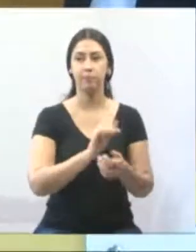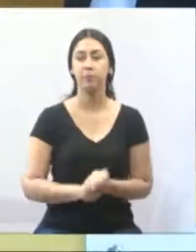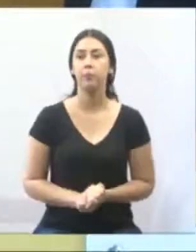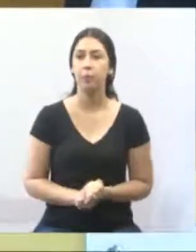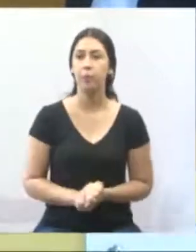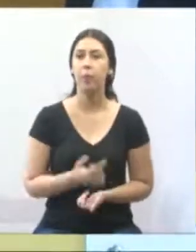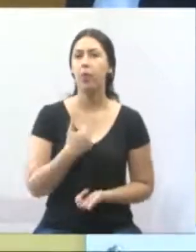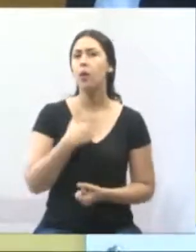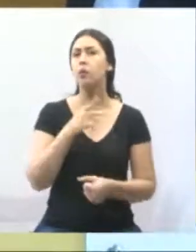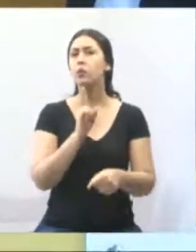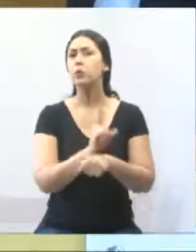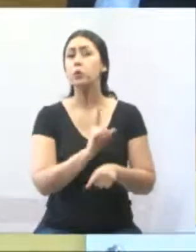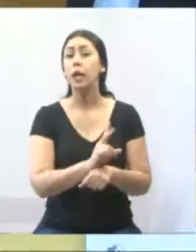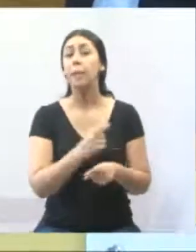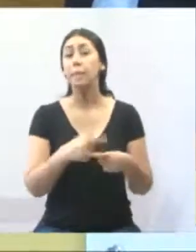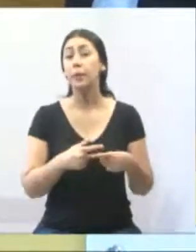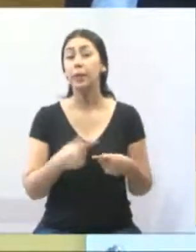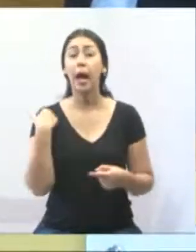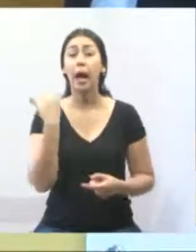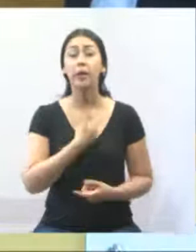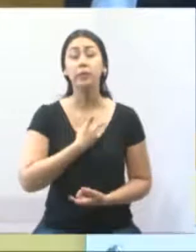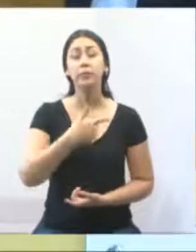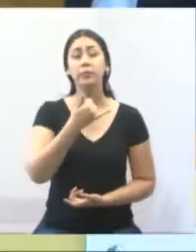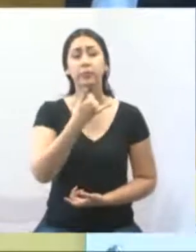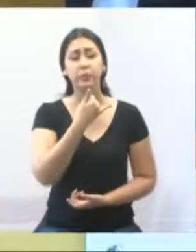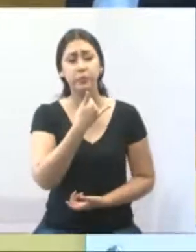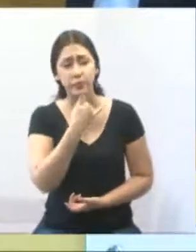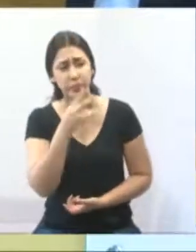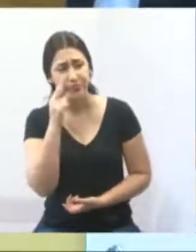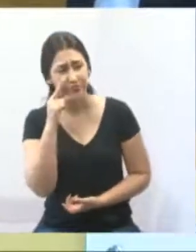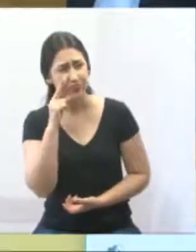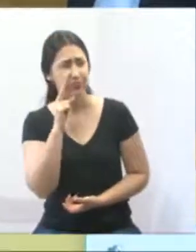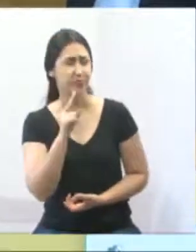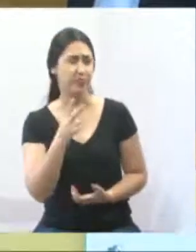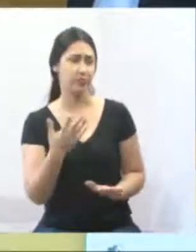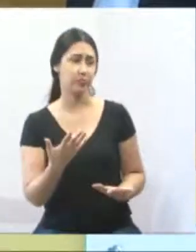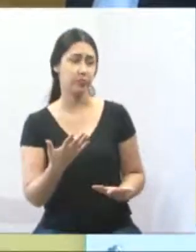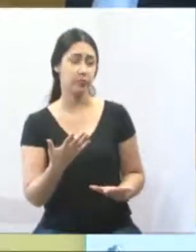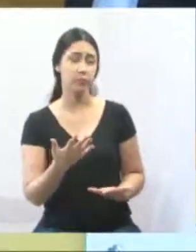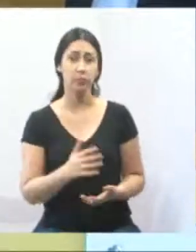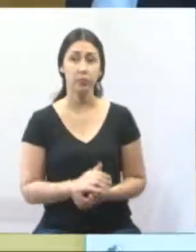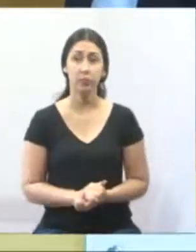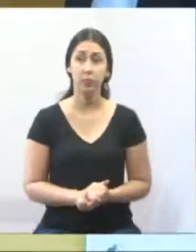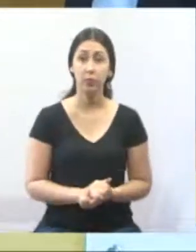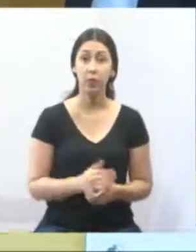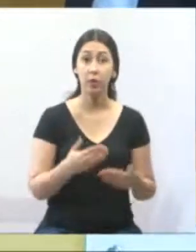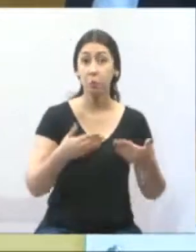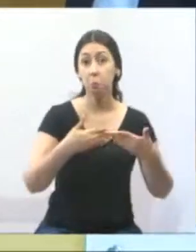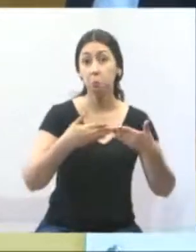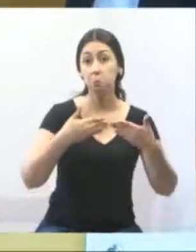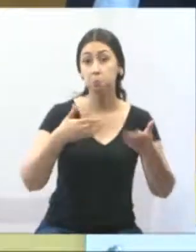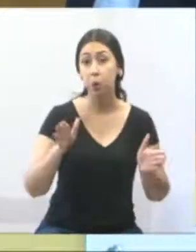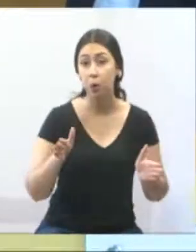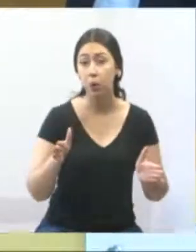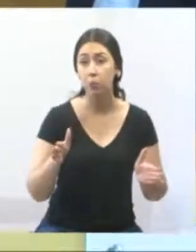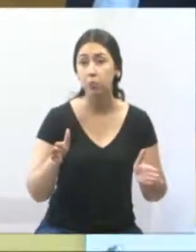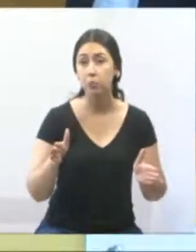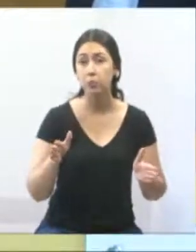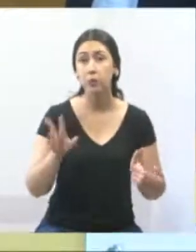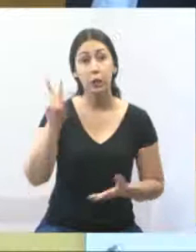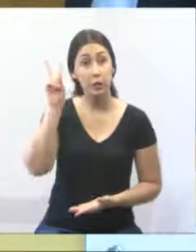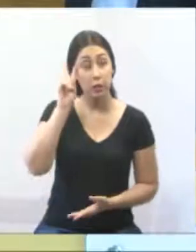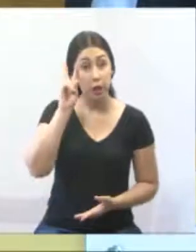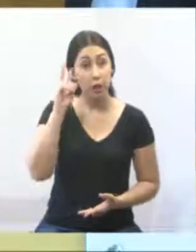Estou falando de cuidar, porque a gente fica triste com as coisas que acontecem. Inauguramos o campo segunda